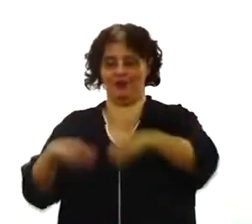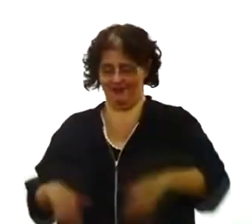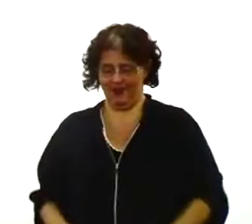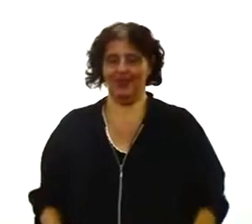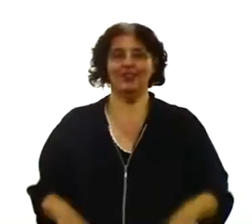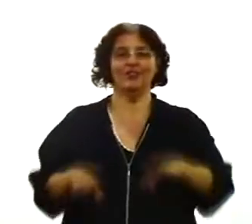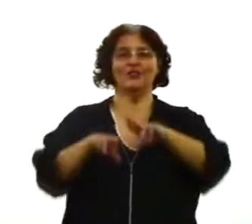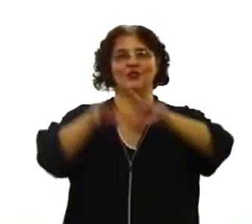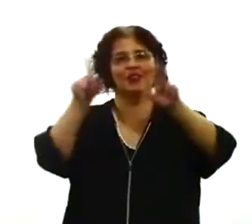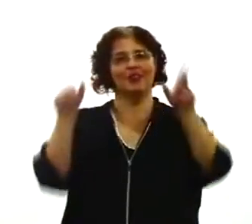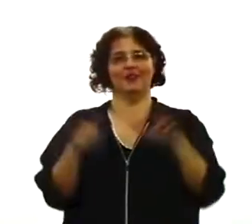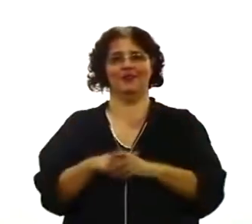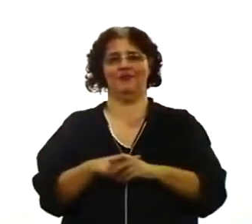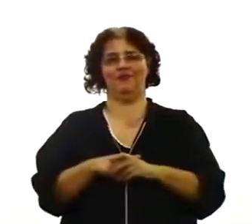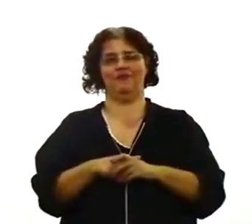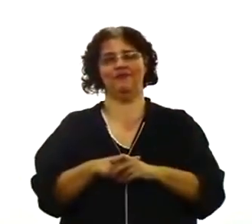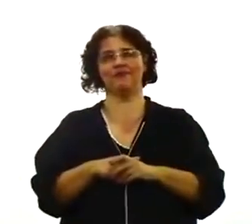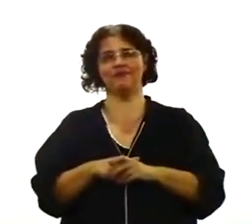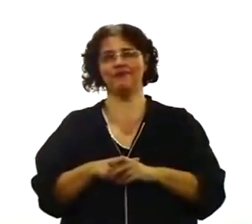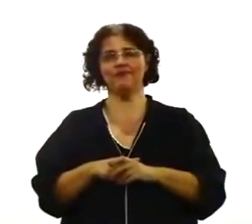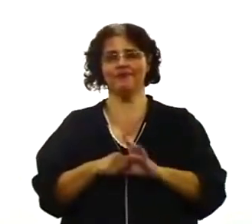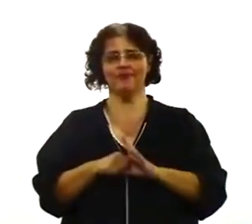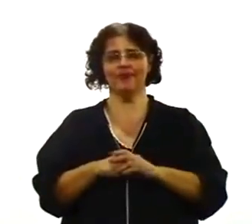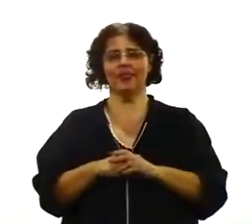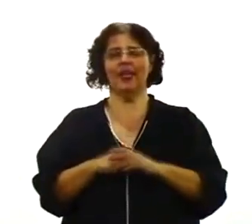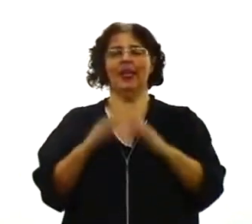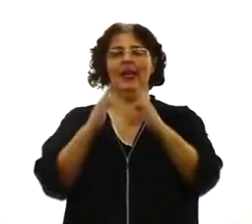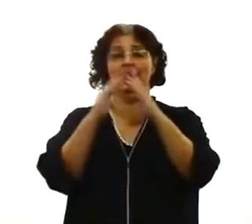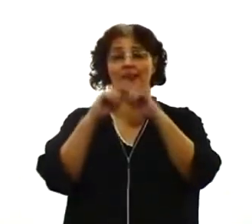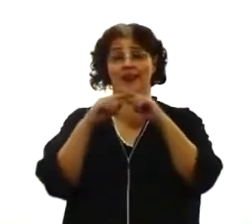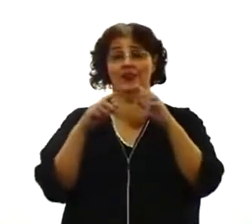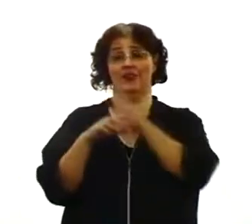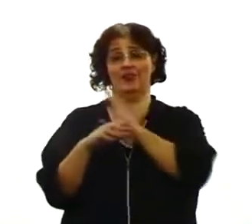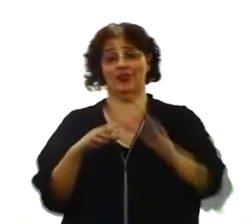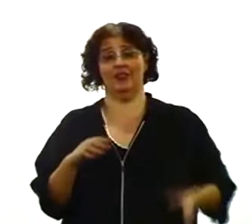Olha, não se espante com o que eu vou dizer. Compreenda isso dentro do texto.